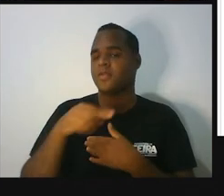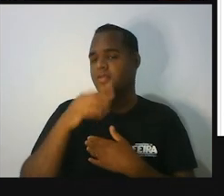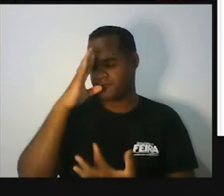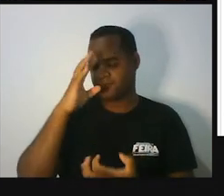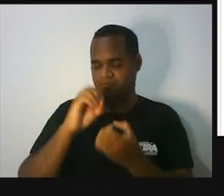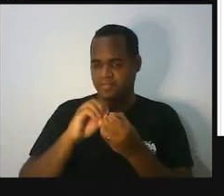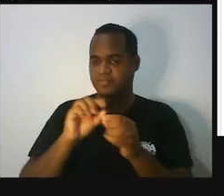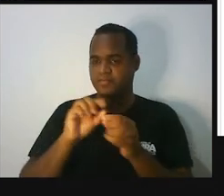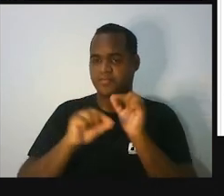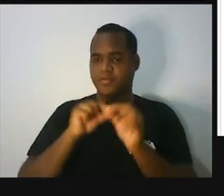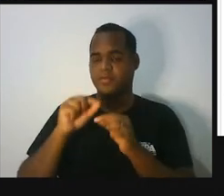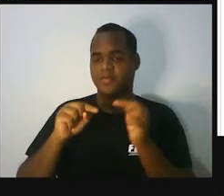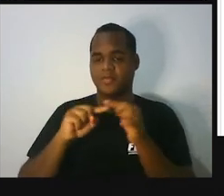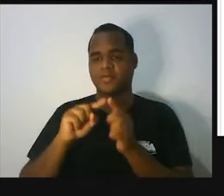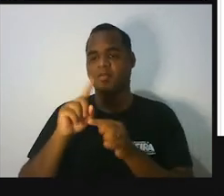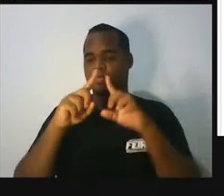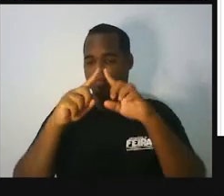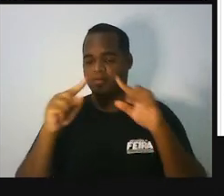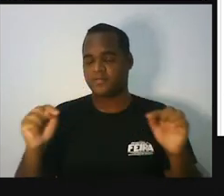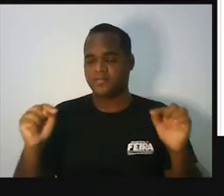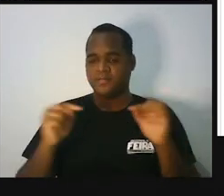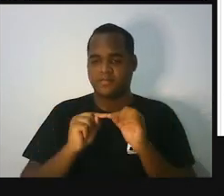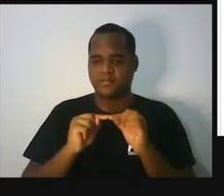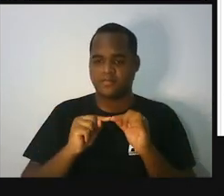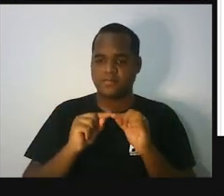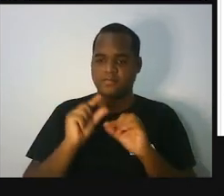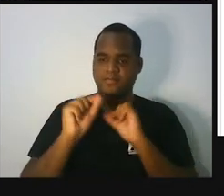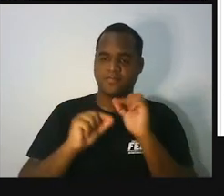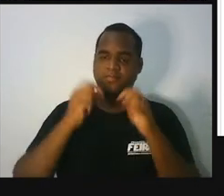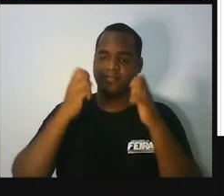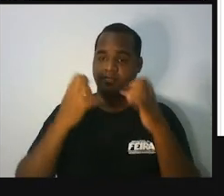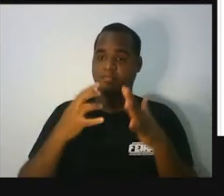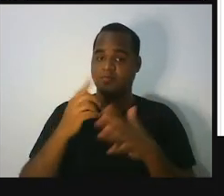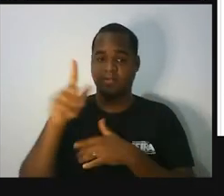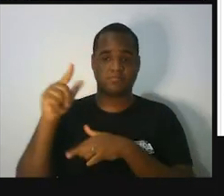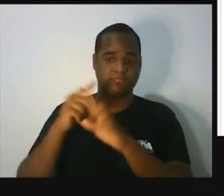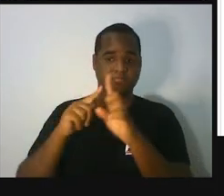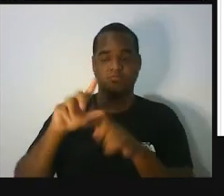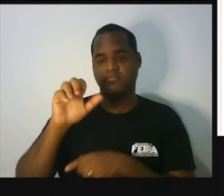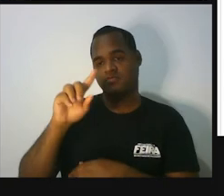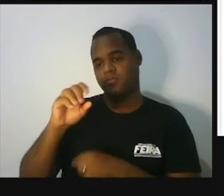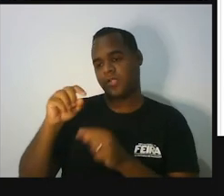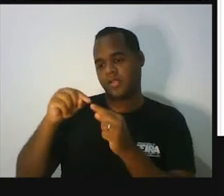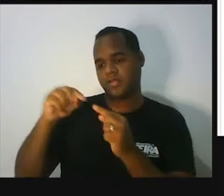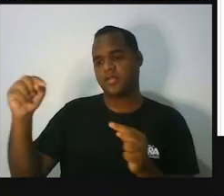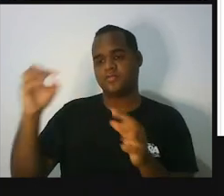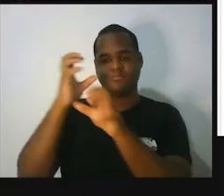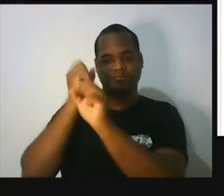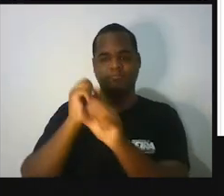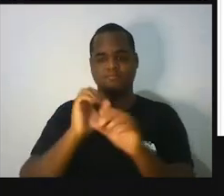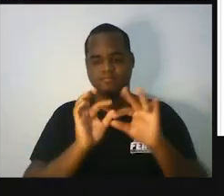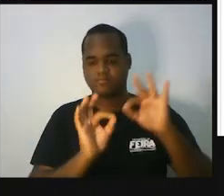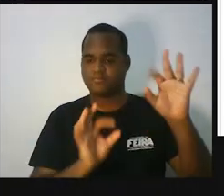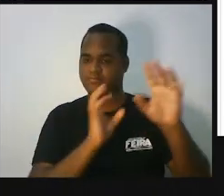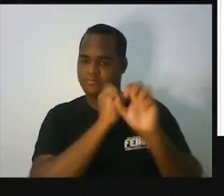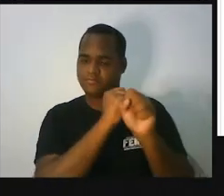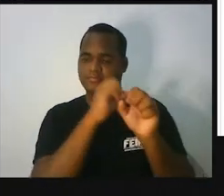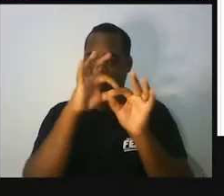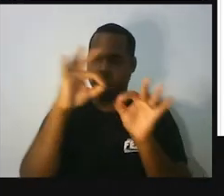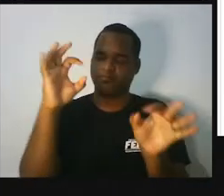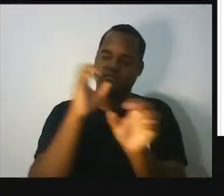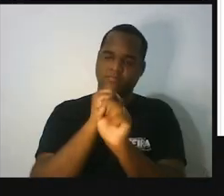que tipo de triângulo é a partir das medidas dos lados. Os nomezinhos de baixo, triângulo